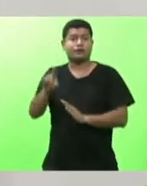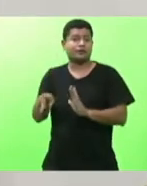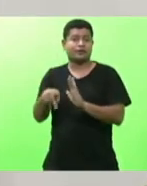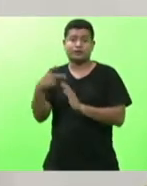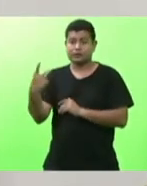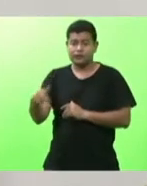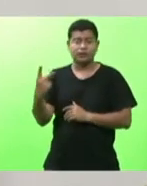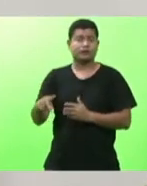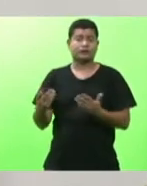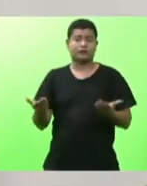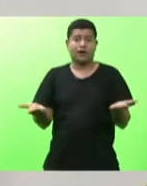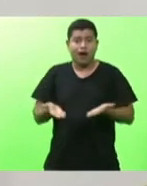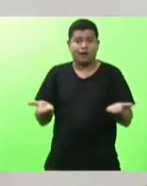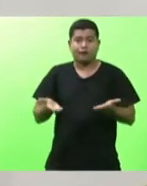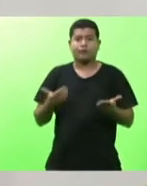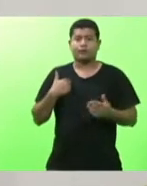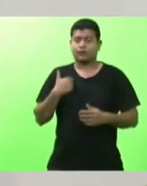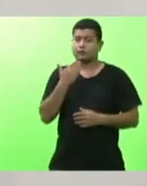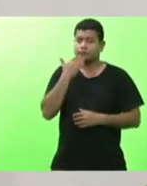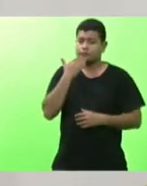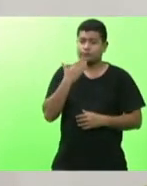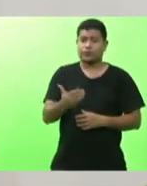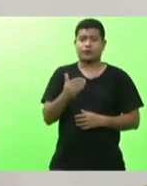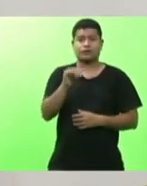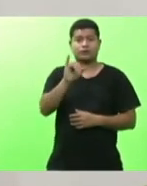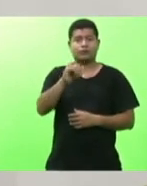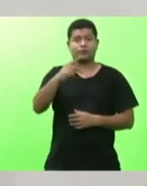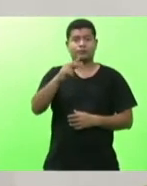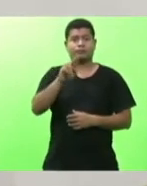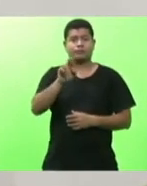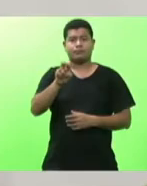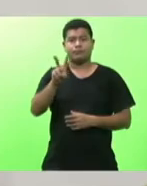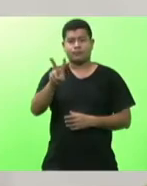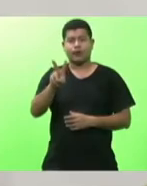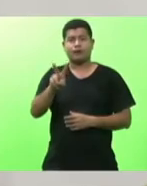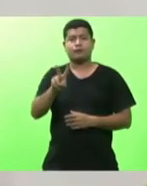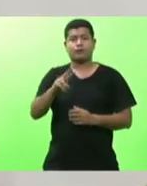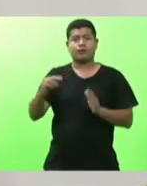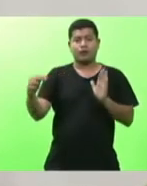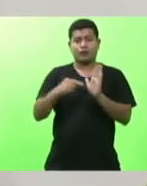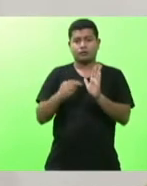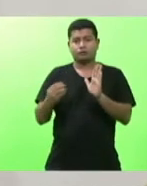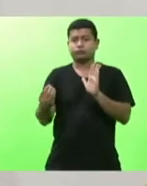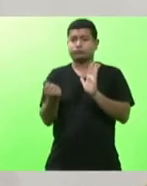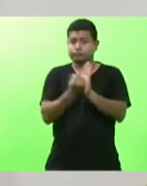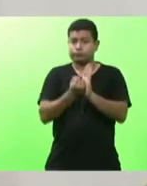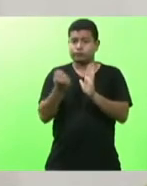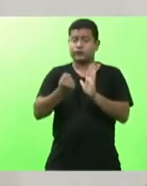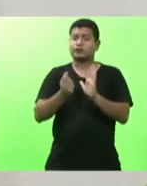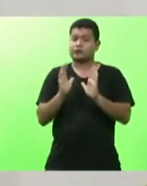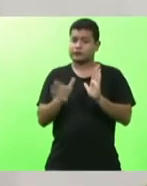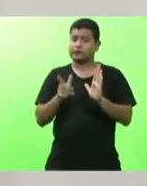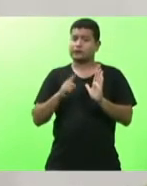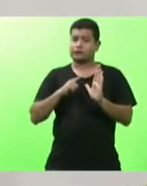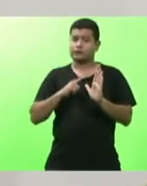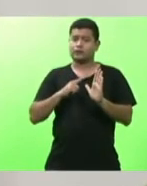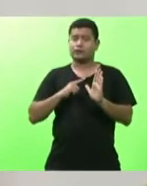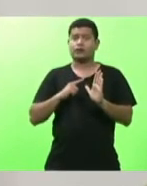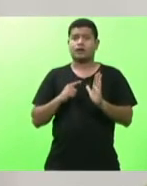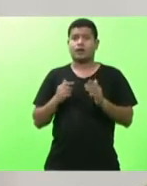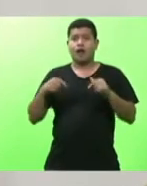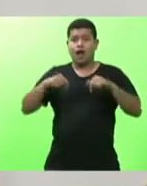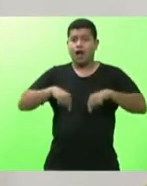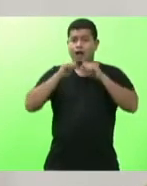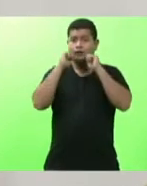Iprev e quero dizer que esta nota também está aqui devidamente registrada nos anais do